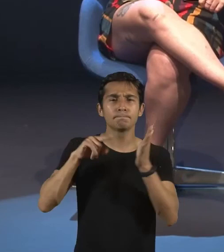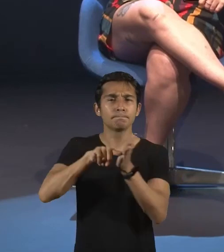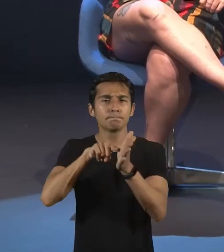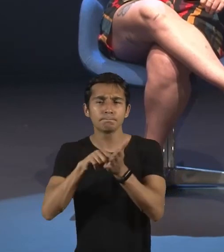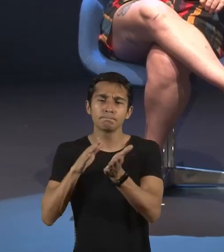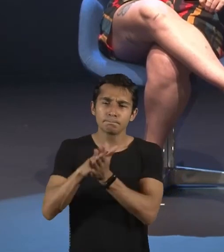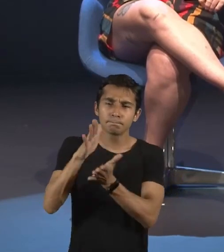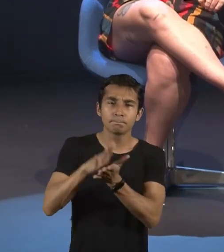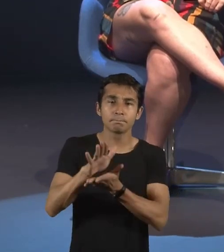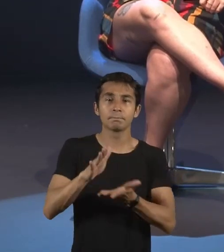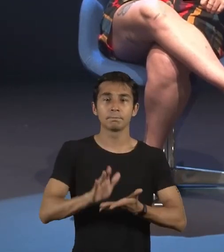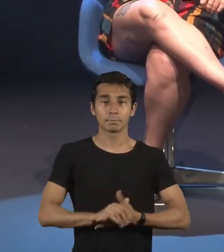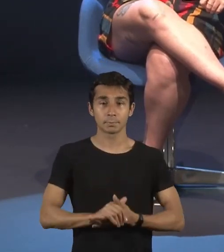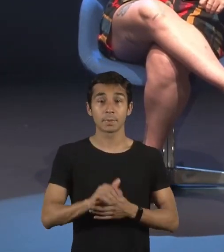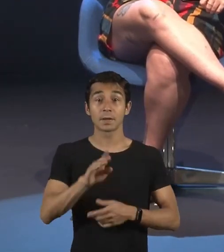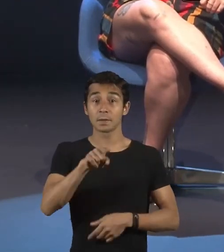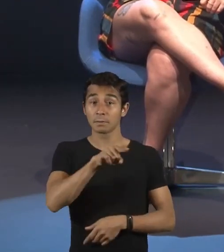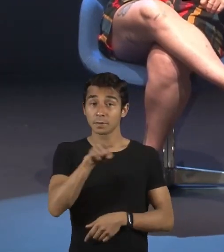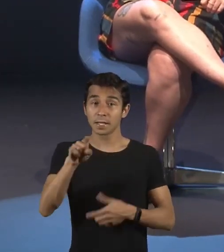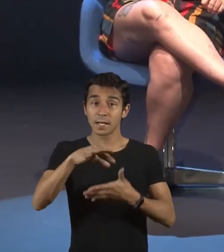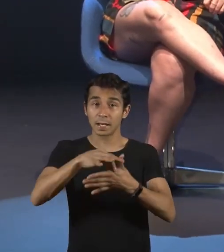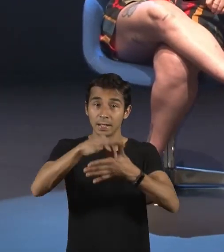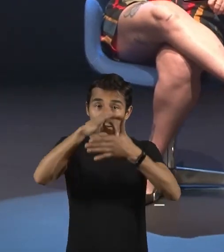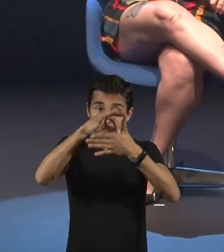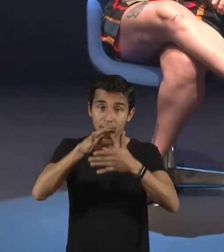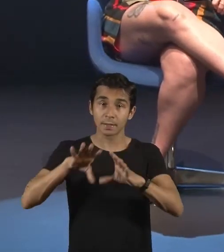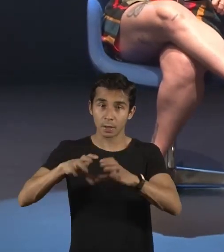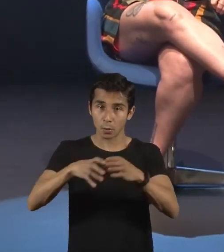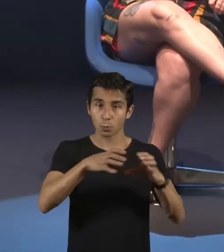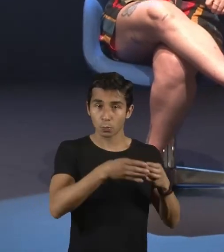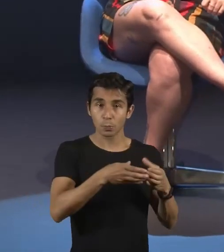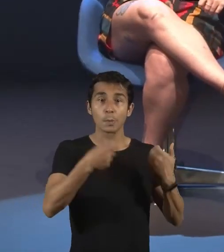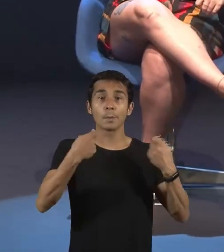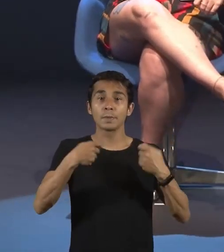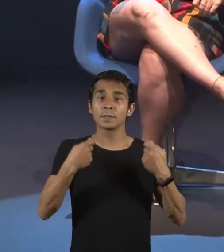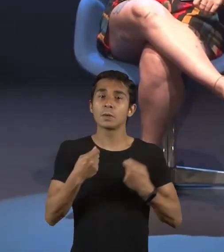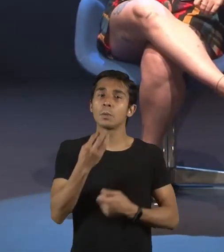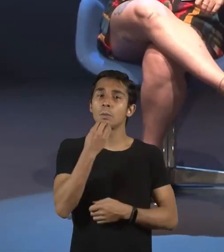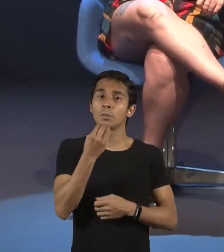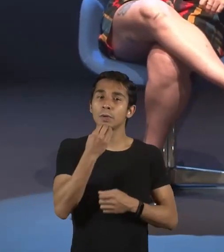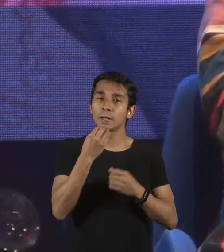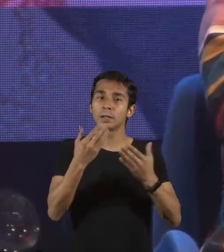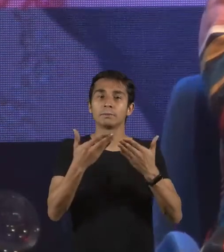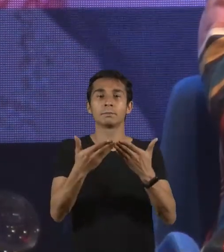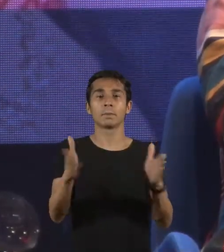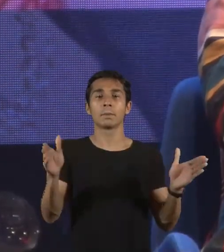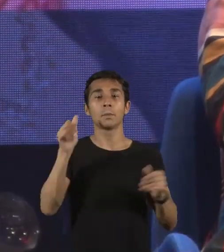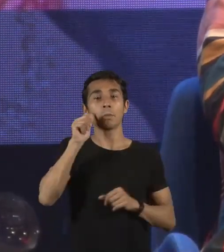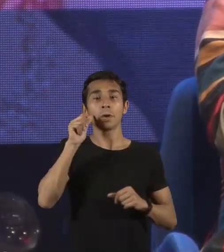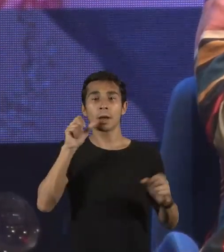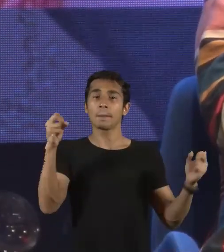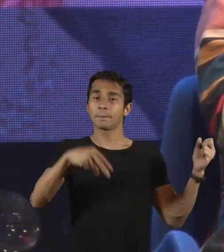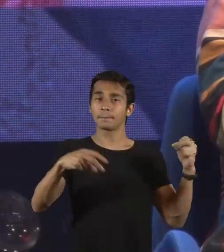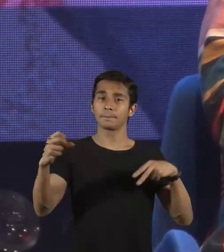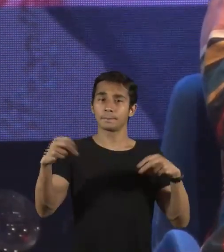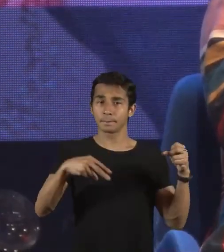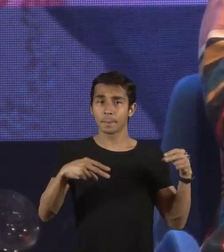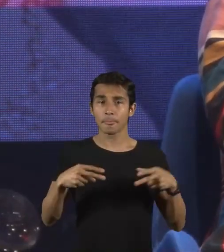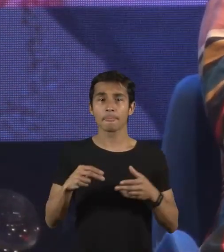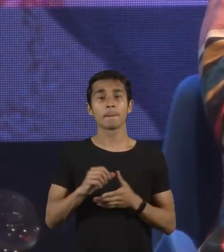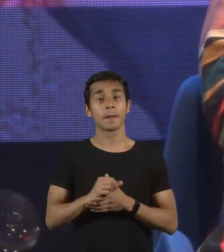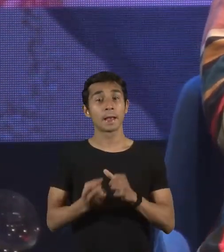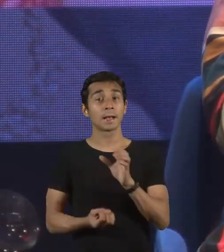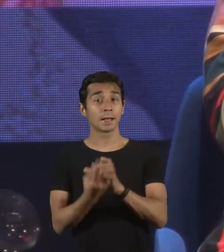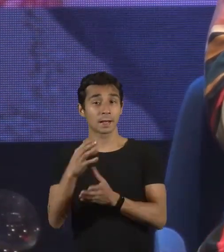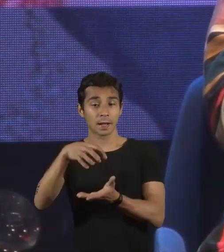que promovam espaços para a participação feminina nas suas estruturas organizacionais, com a criação de ouvidorias, faço questão de